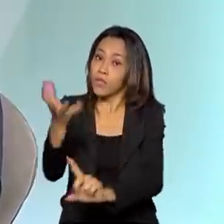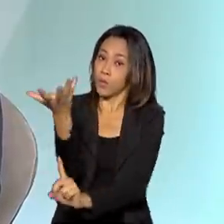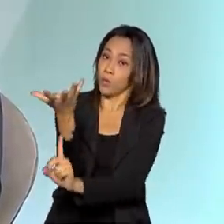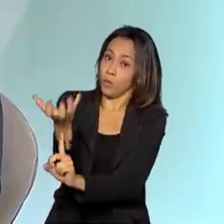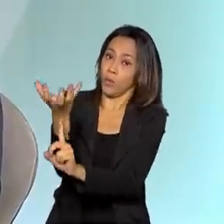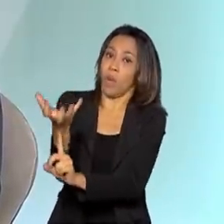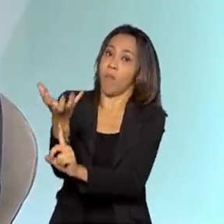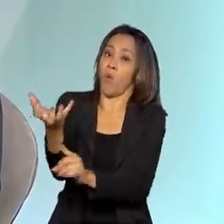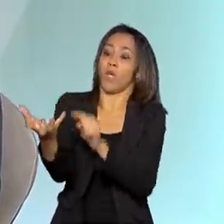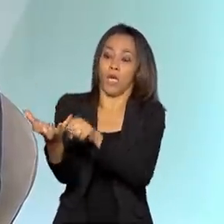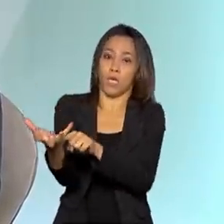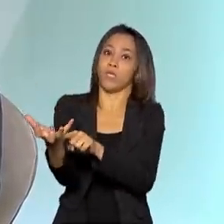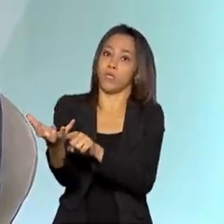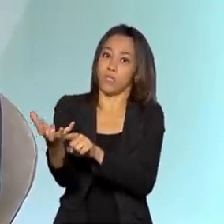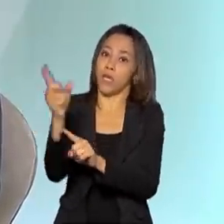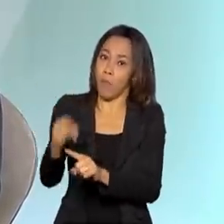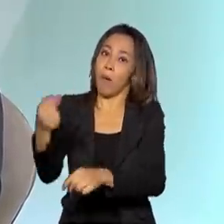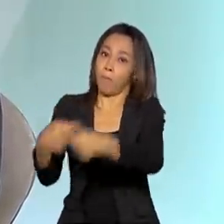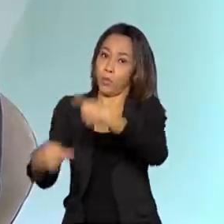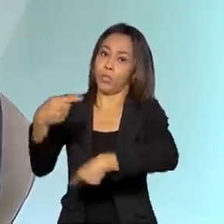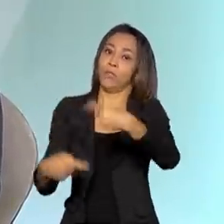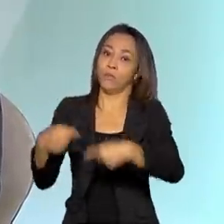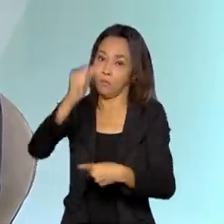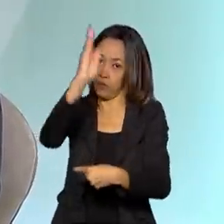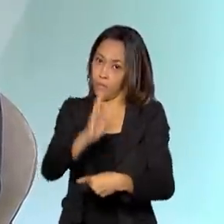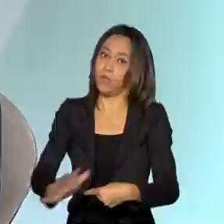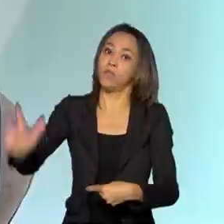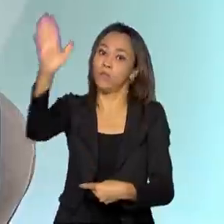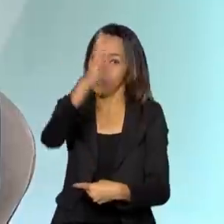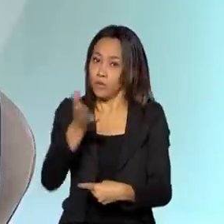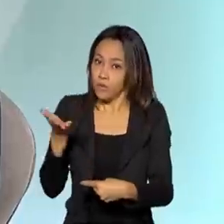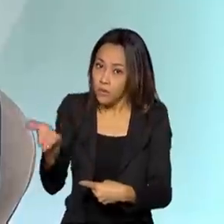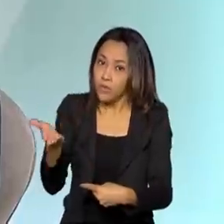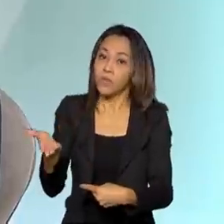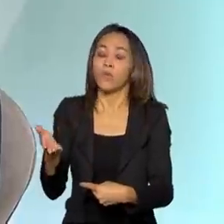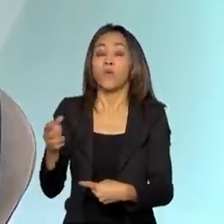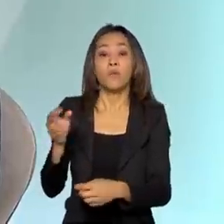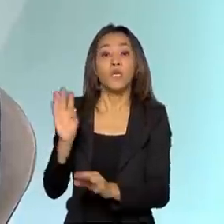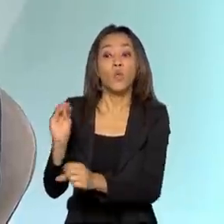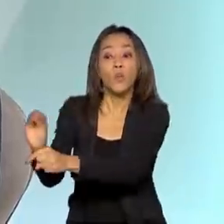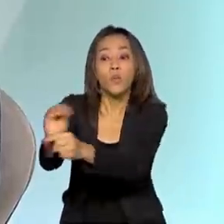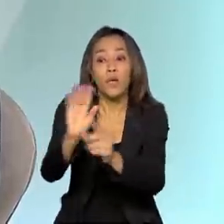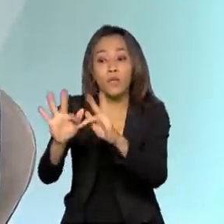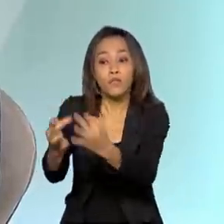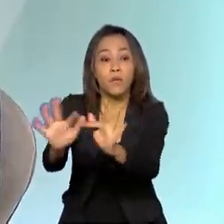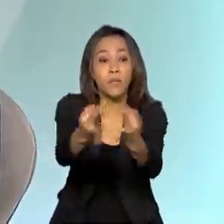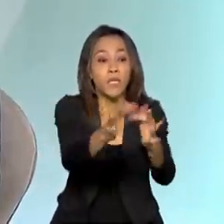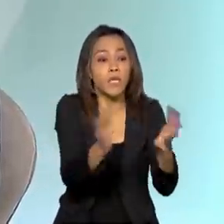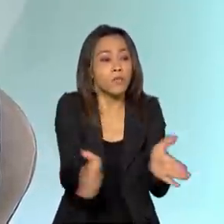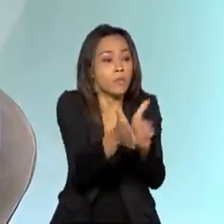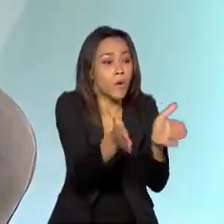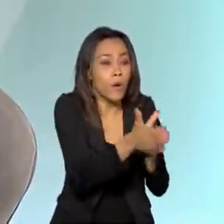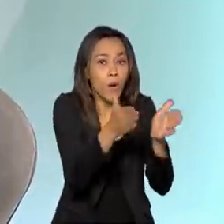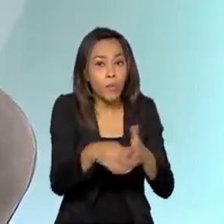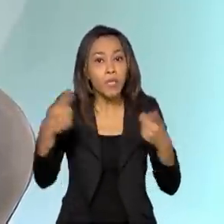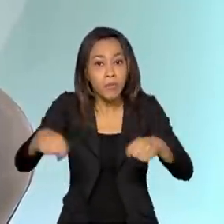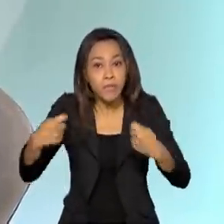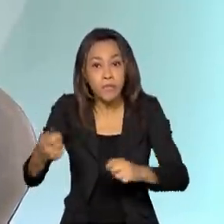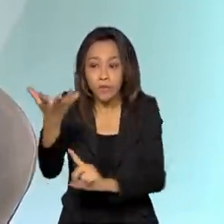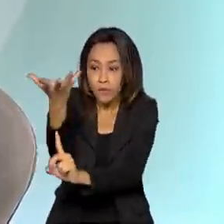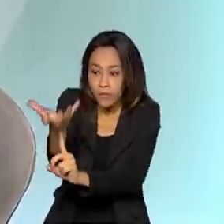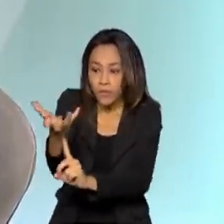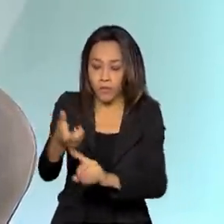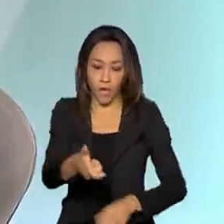de cuidar das parabólicas, de garantir que elas não serem interferidas e cuidar das famílias mais vulneráveis do ponto de vista socioeconômico,